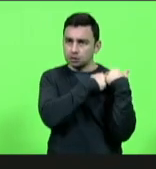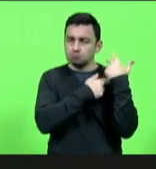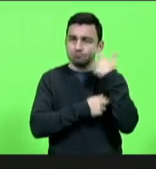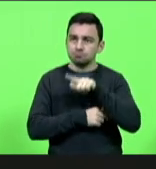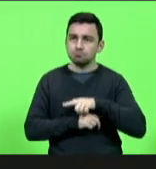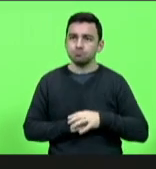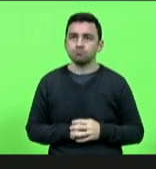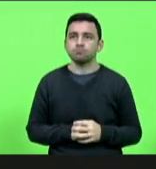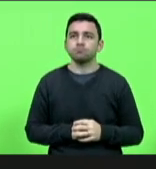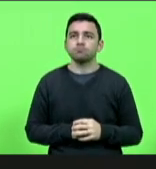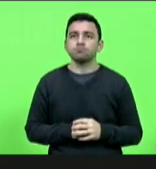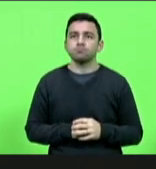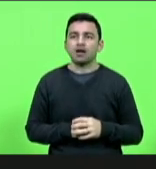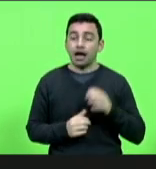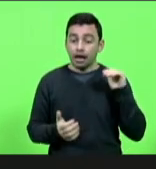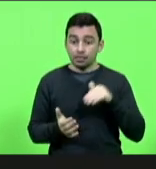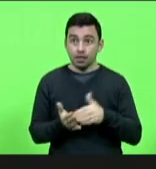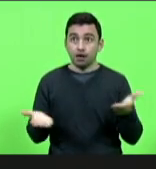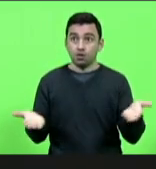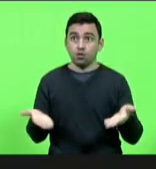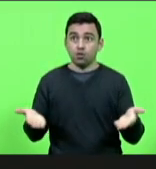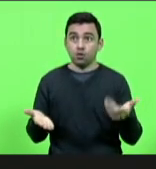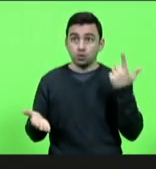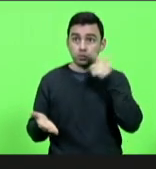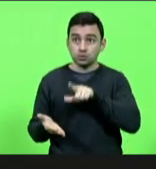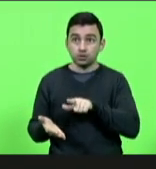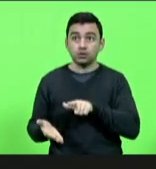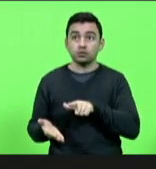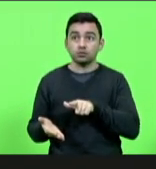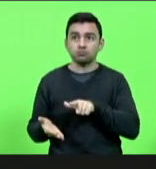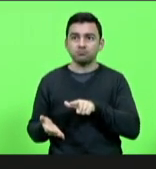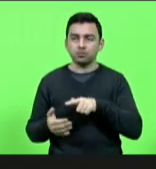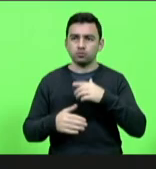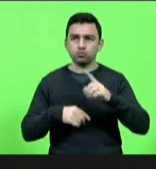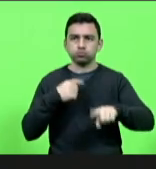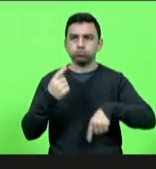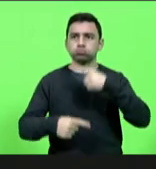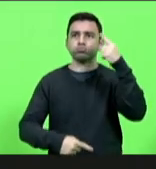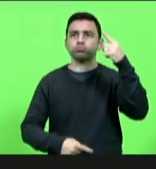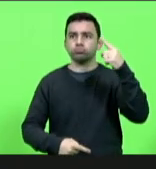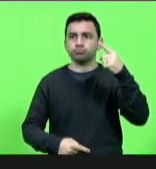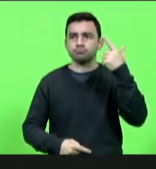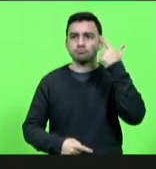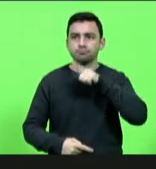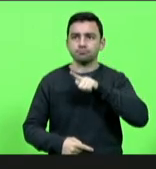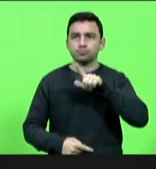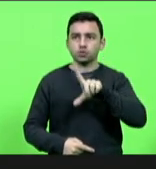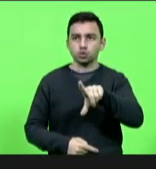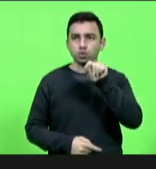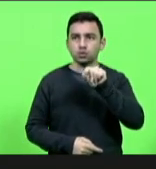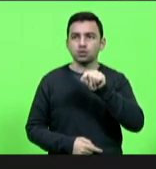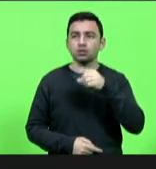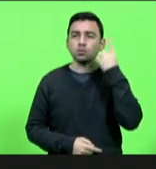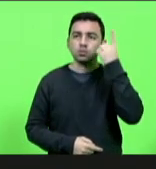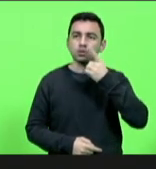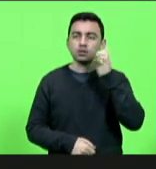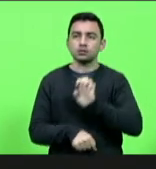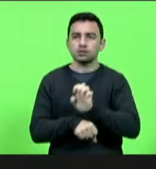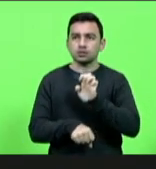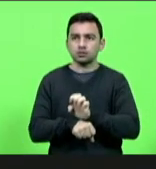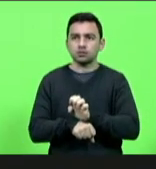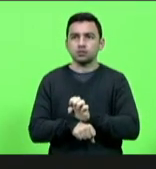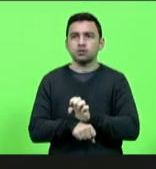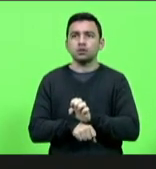nós chegamos até aqui um cabo recém promovido a sargento foi eleito deputado estadual com a força desse